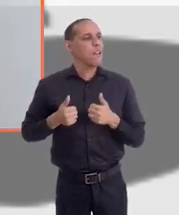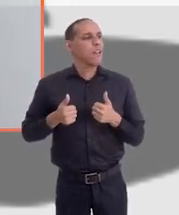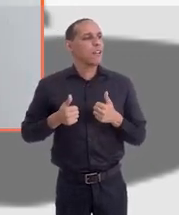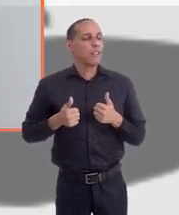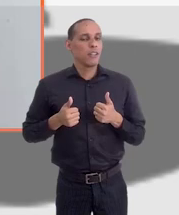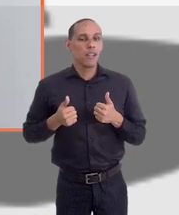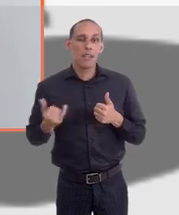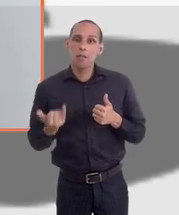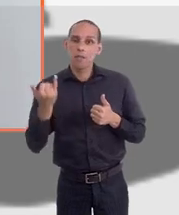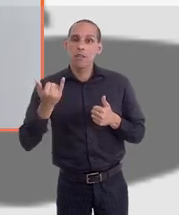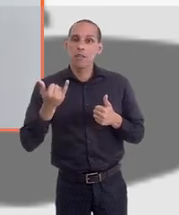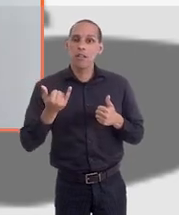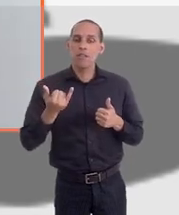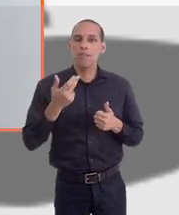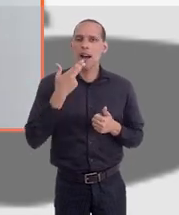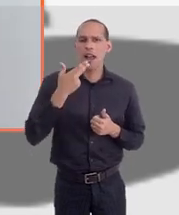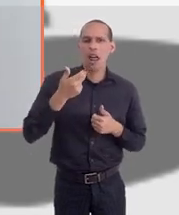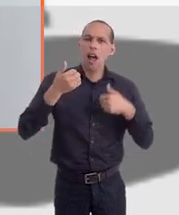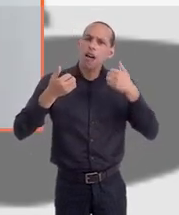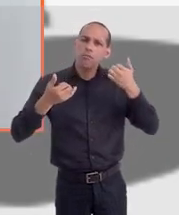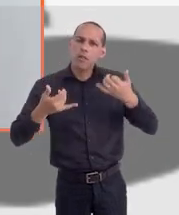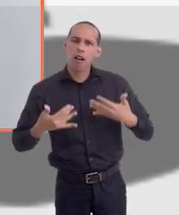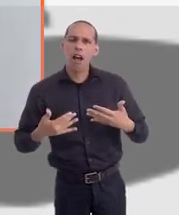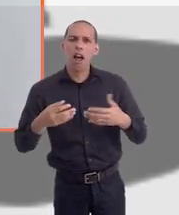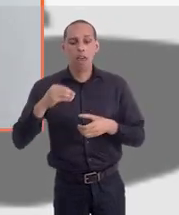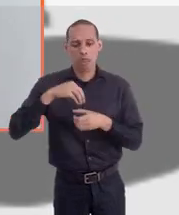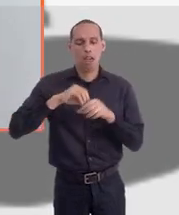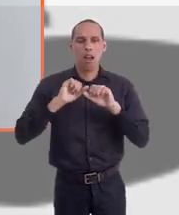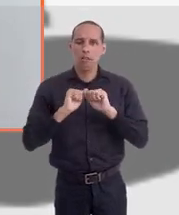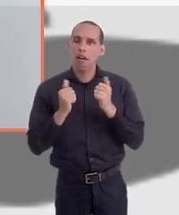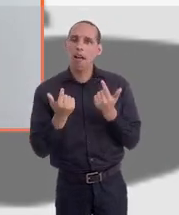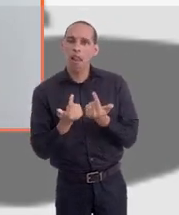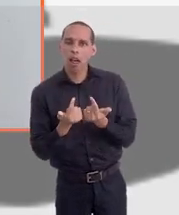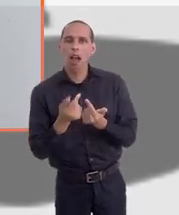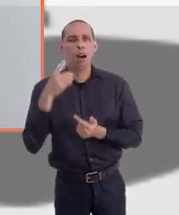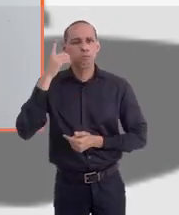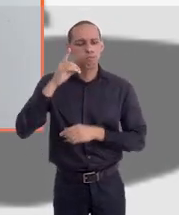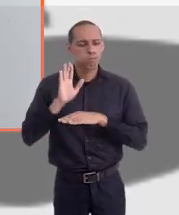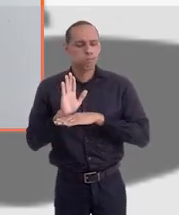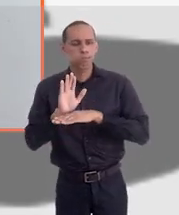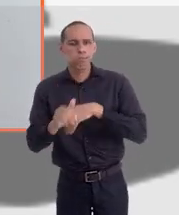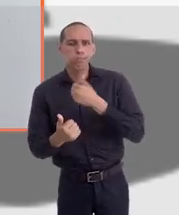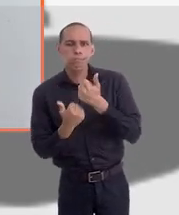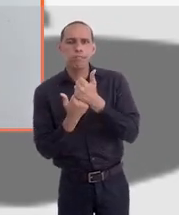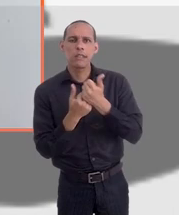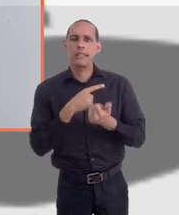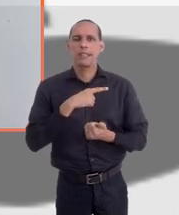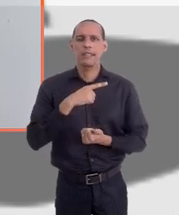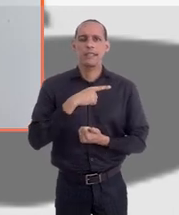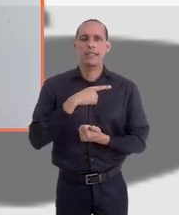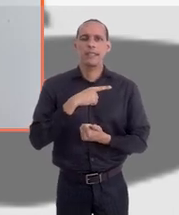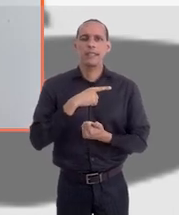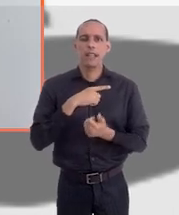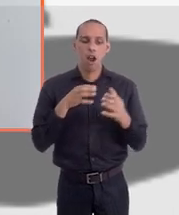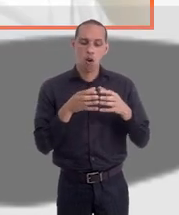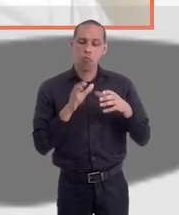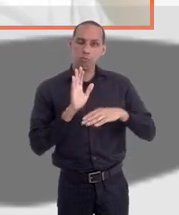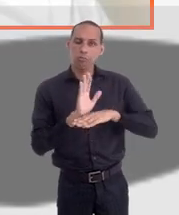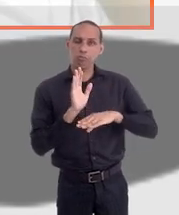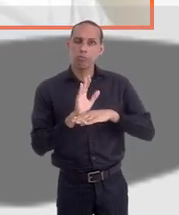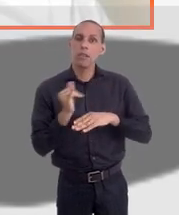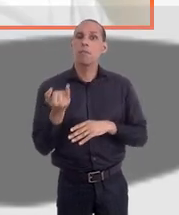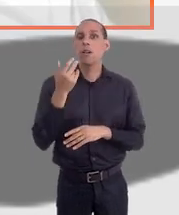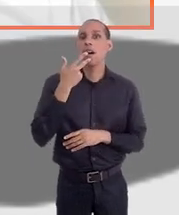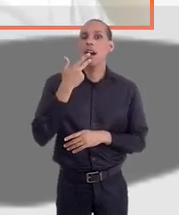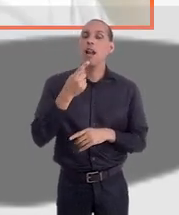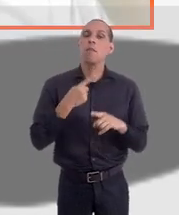falar disso, está havendo toda a movimentação dentro da LERJ, um apoio de deputados dentro da LERJ, para essa comissão. E